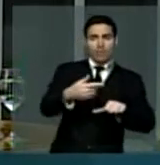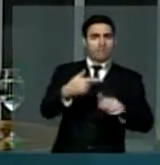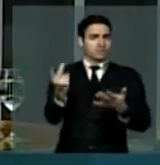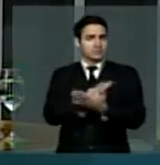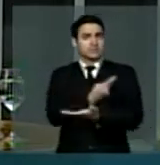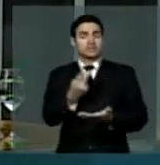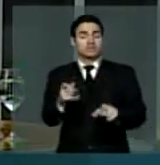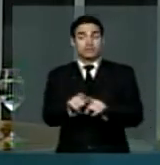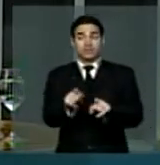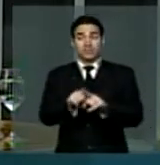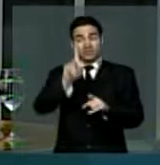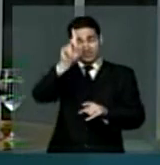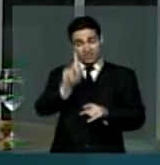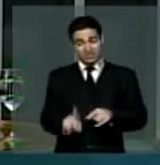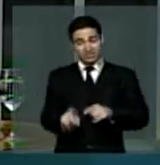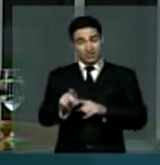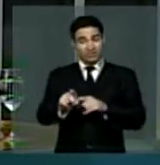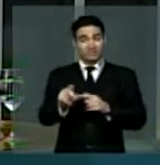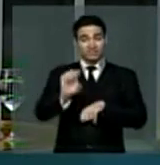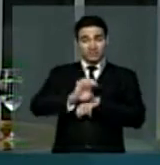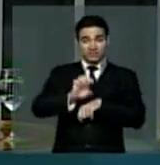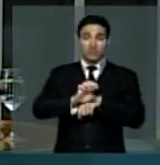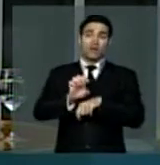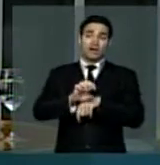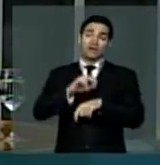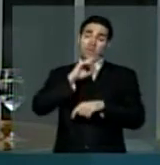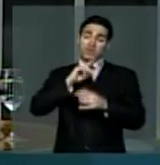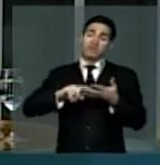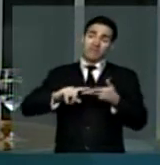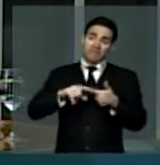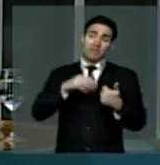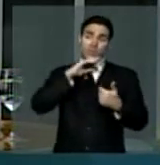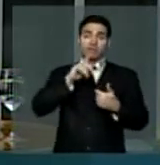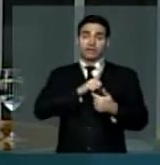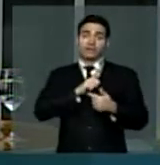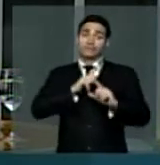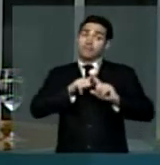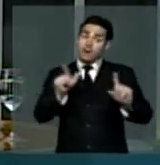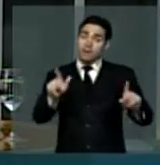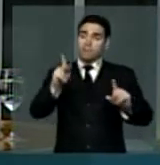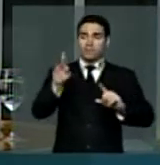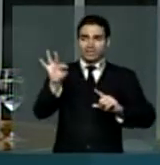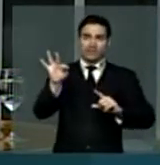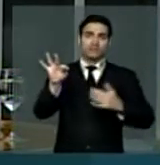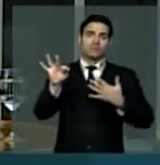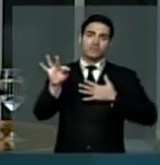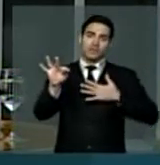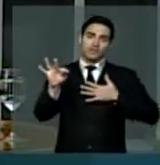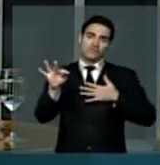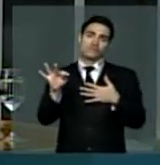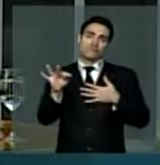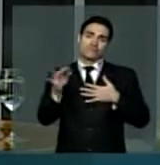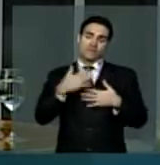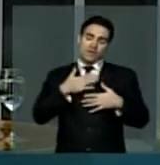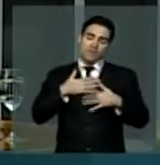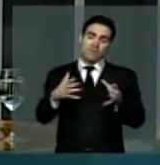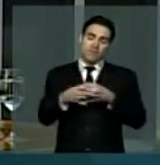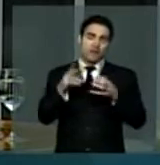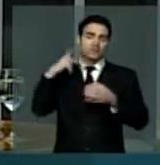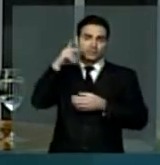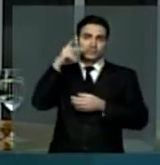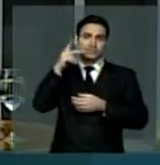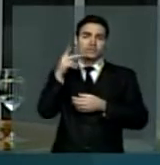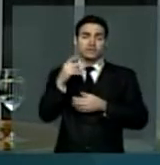estadual, o PT é o meu partido. Respeito à deliberação das instâncias partidárias